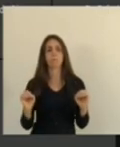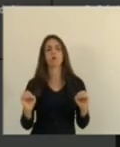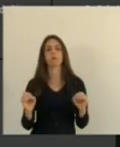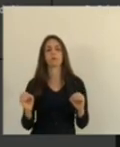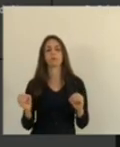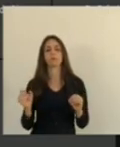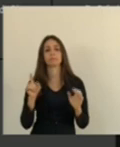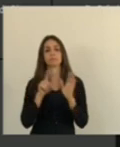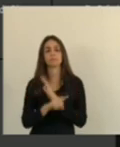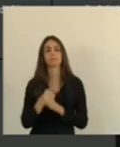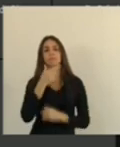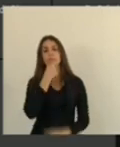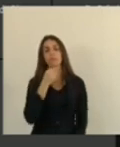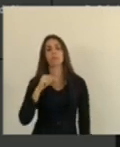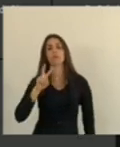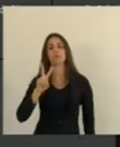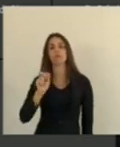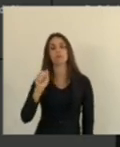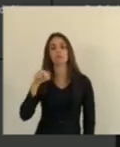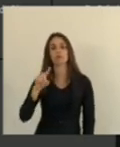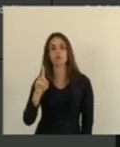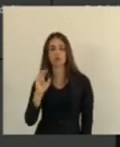deputado Bandi Leite convoco